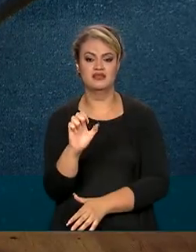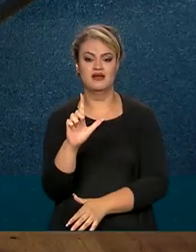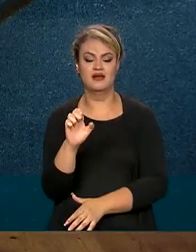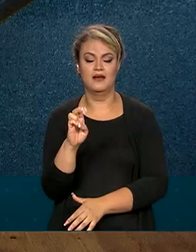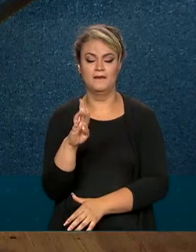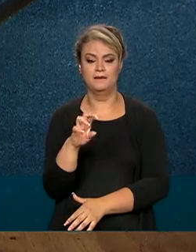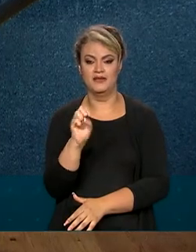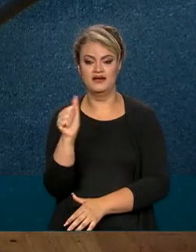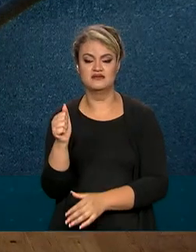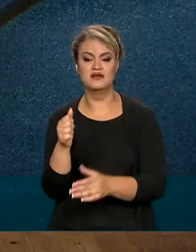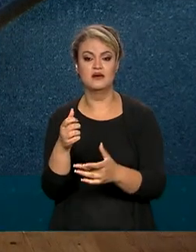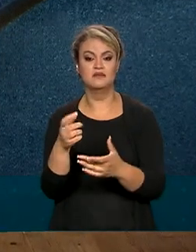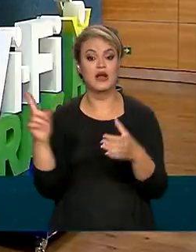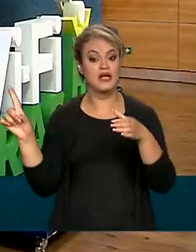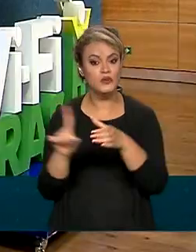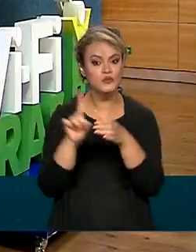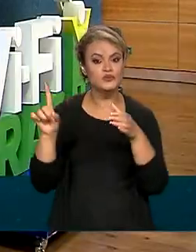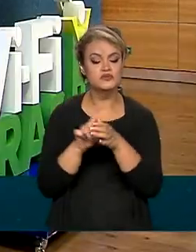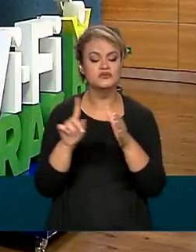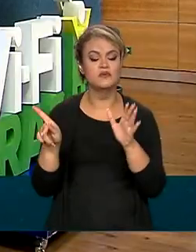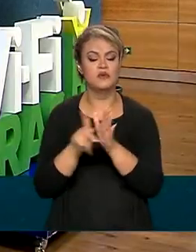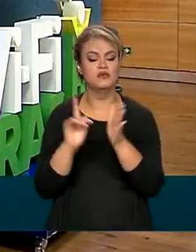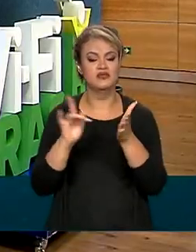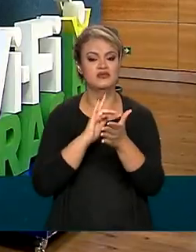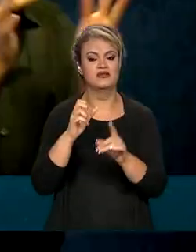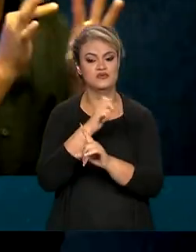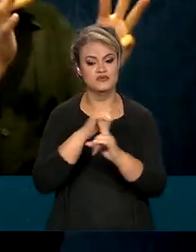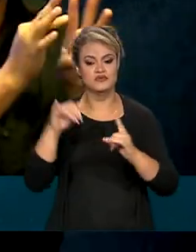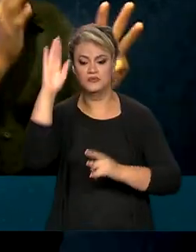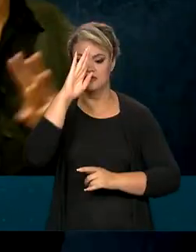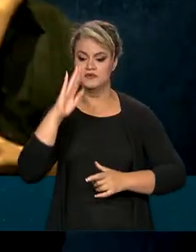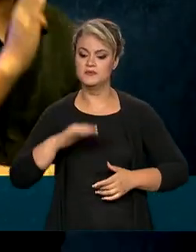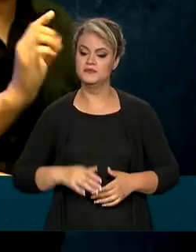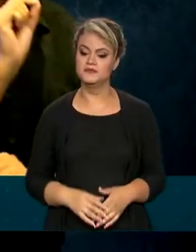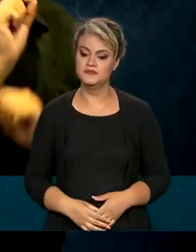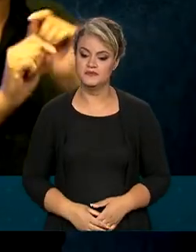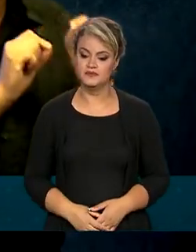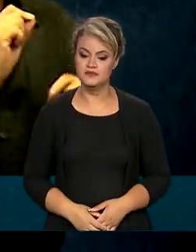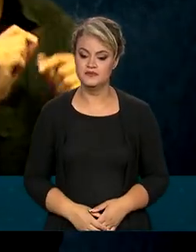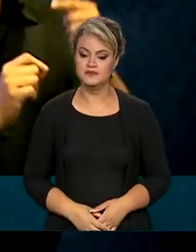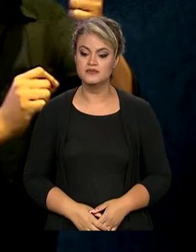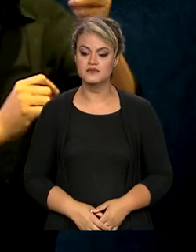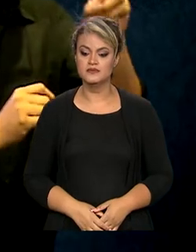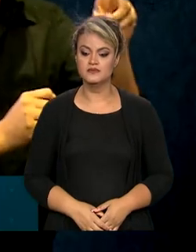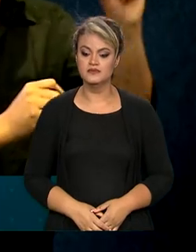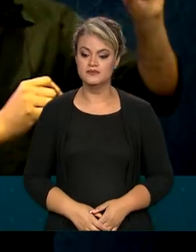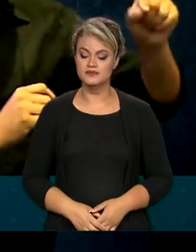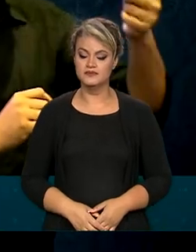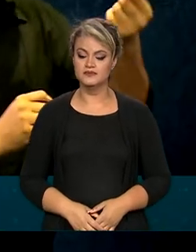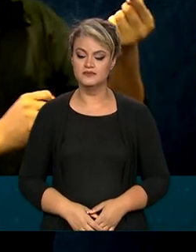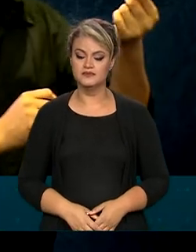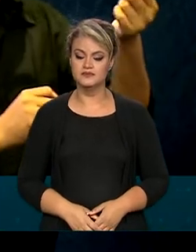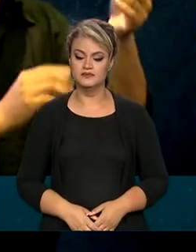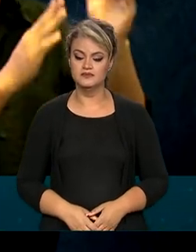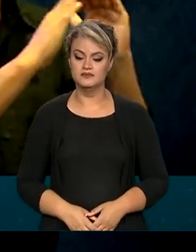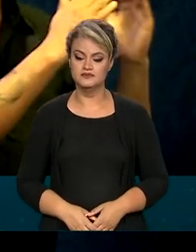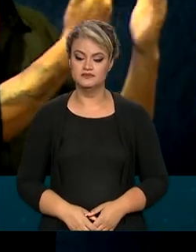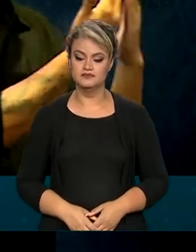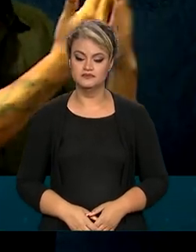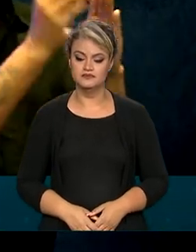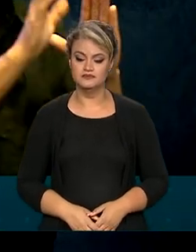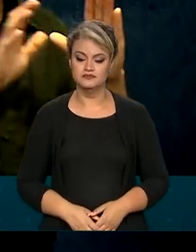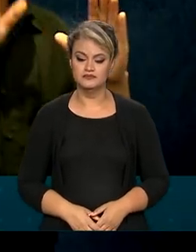uma maior inclusão digital e social no país. Vamos fechar 25 mil escolas, 14 na nossa gestão,